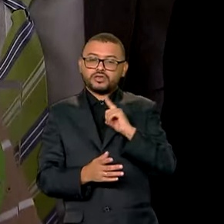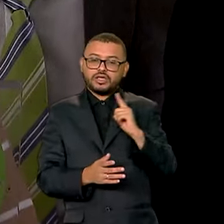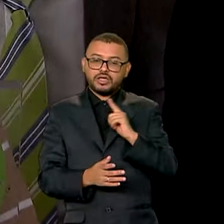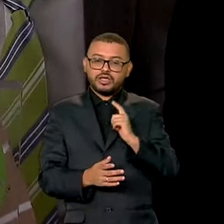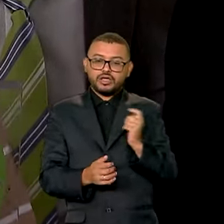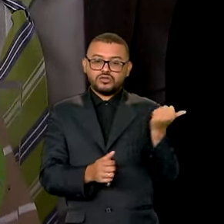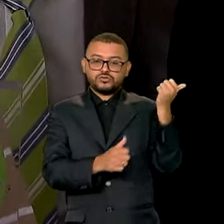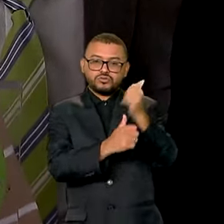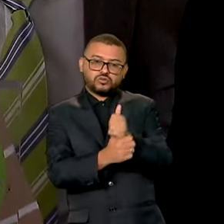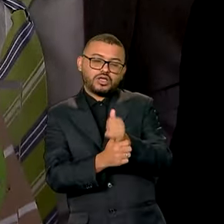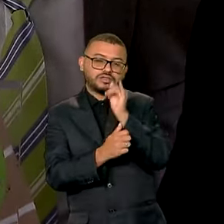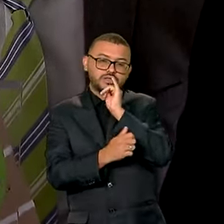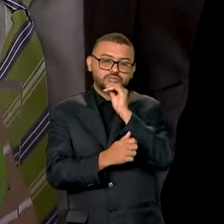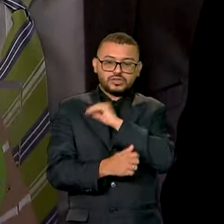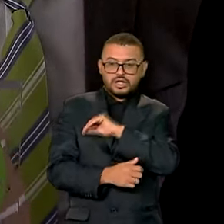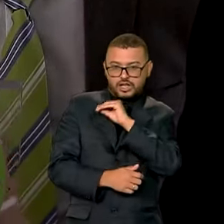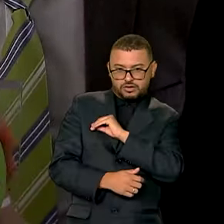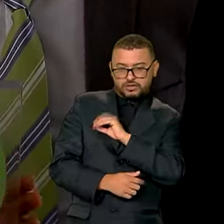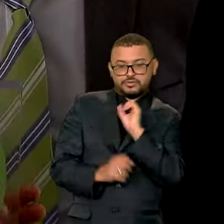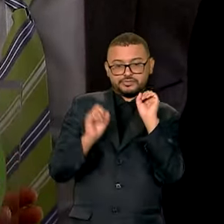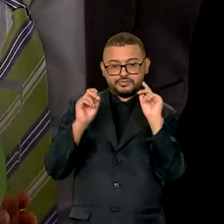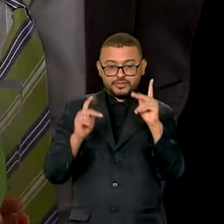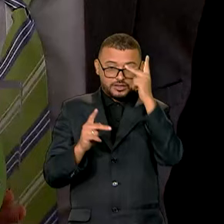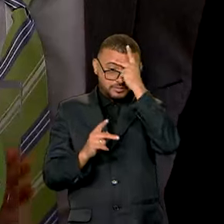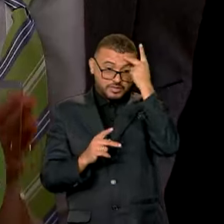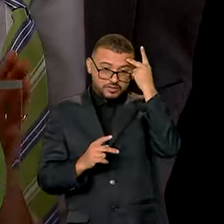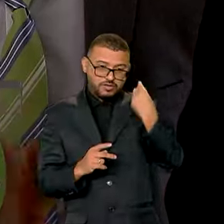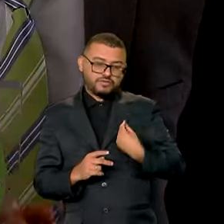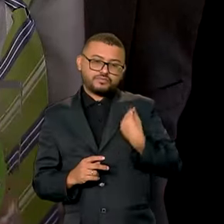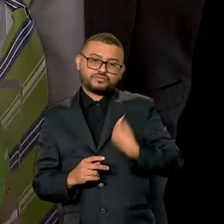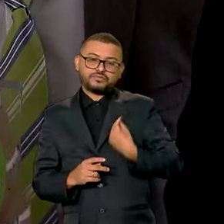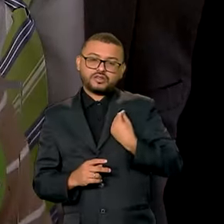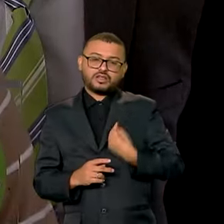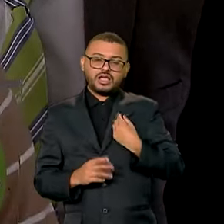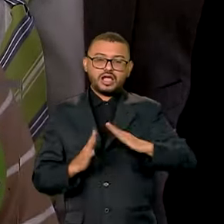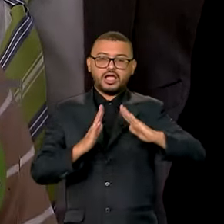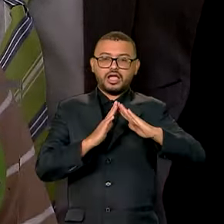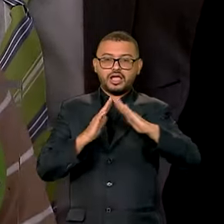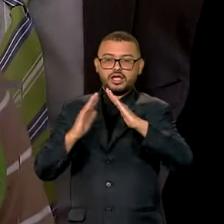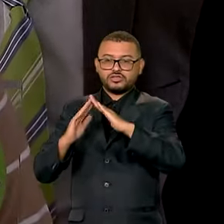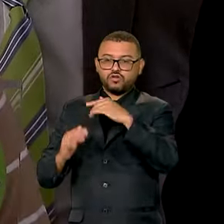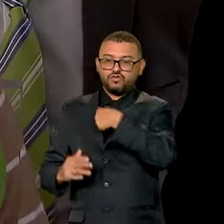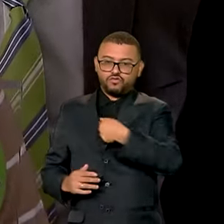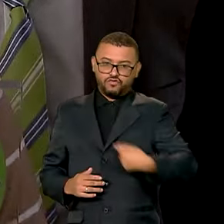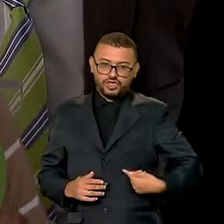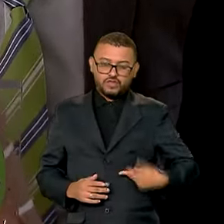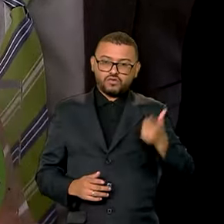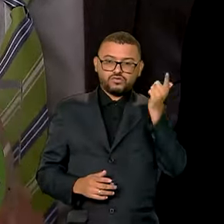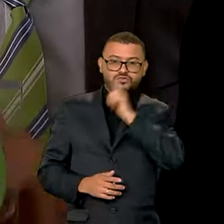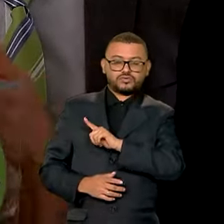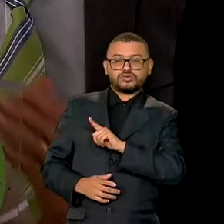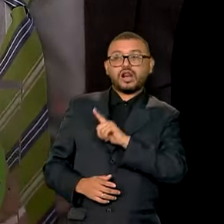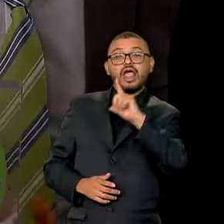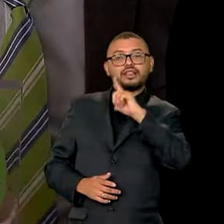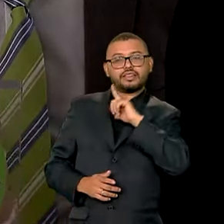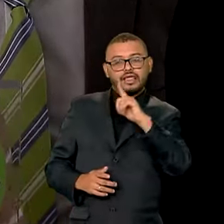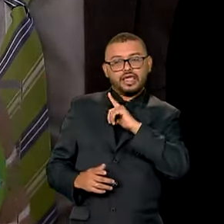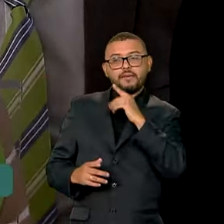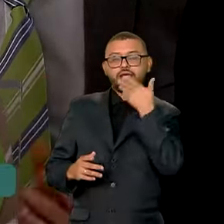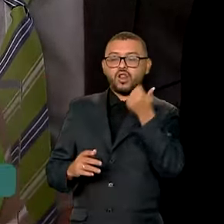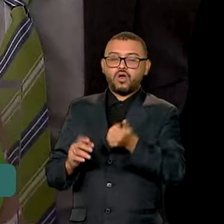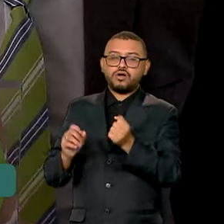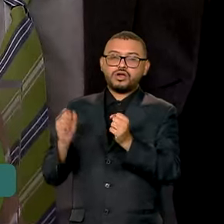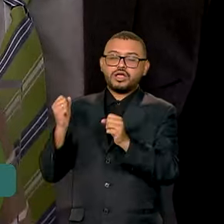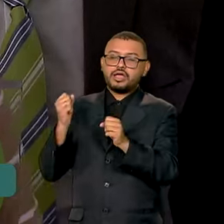compensação de variação salarial. Os ocupantes receberão auxílio moradia do governo de Pernambuco. Os prédios serão demolidos